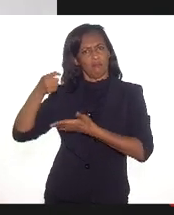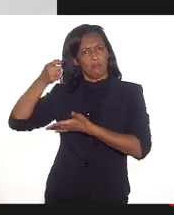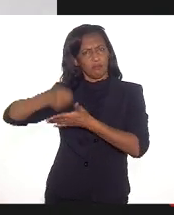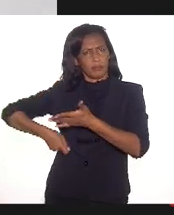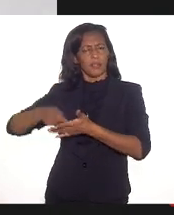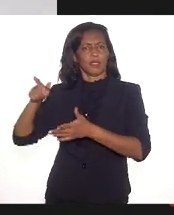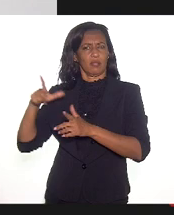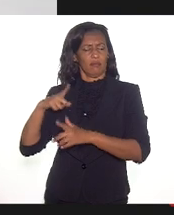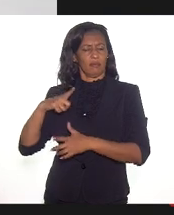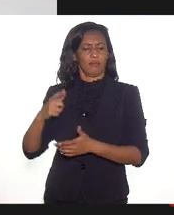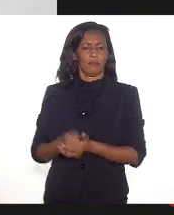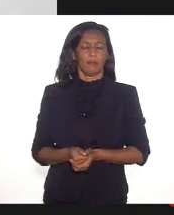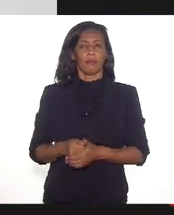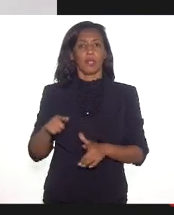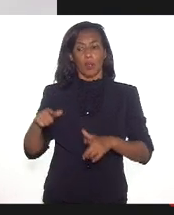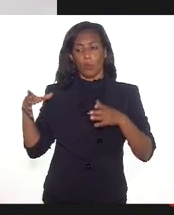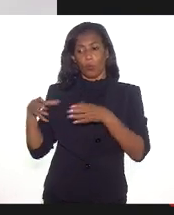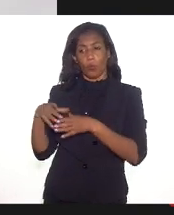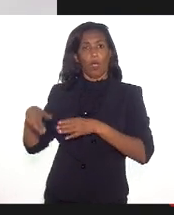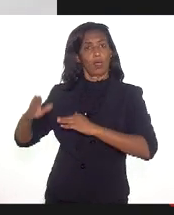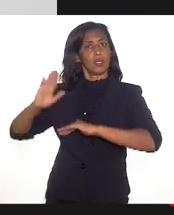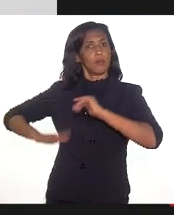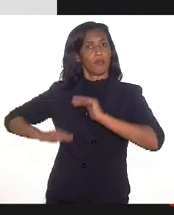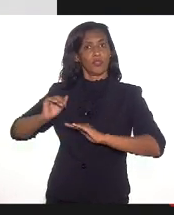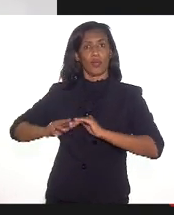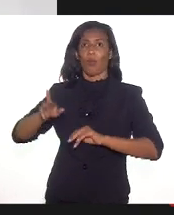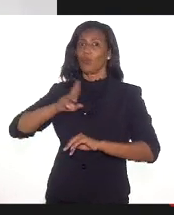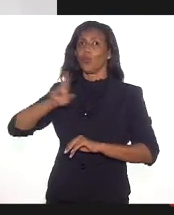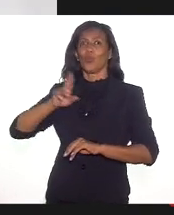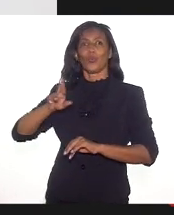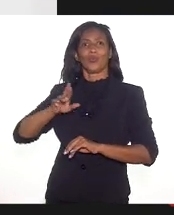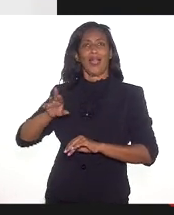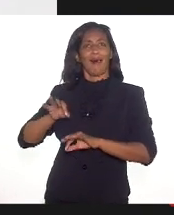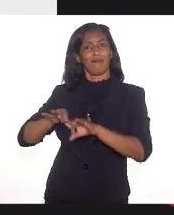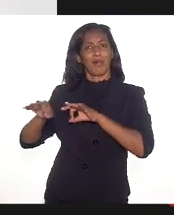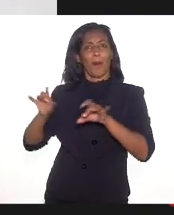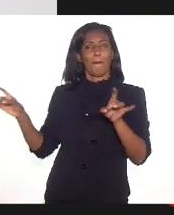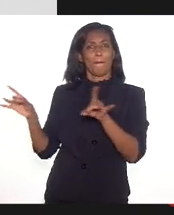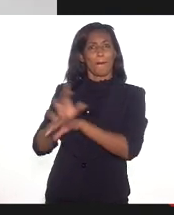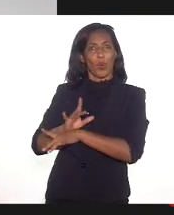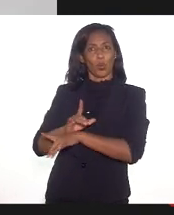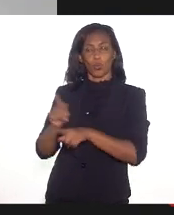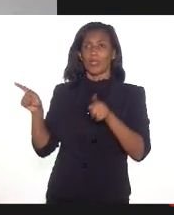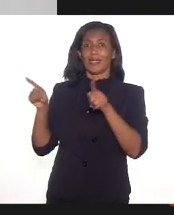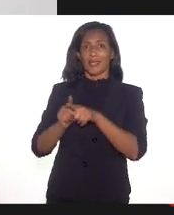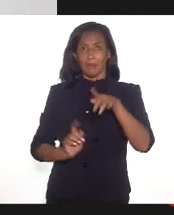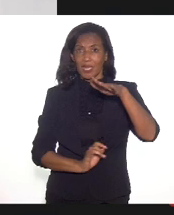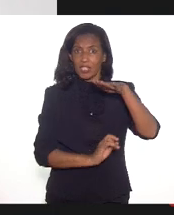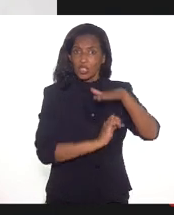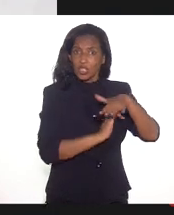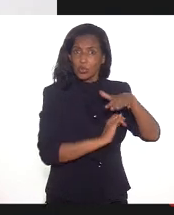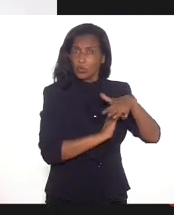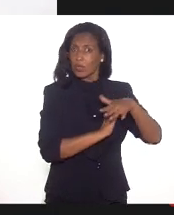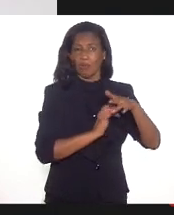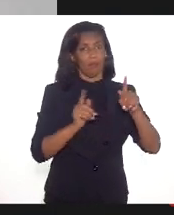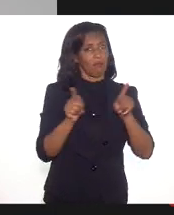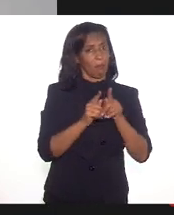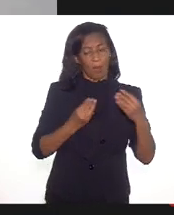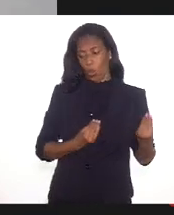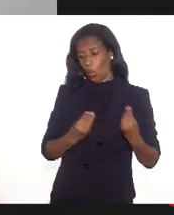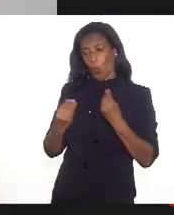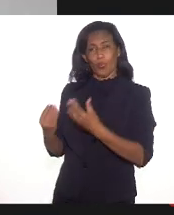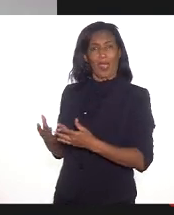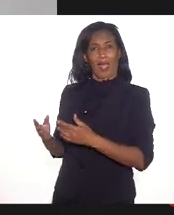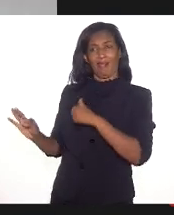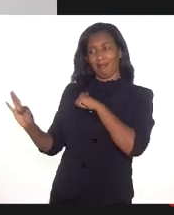geralmente, esses profissionais não estão preparados, e nem sequer as instituições têm condições de prover condições técnicas